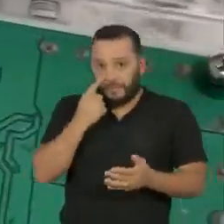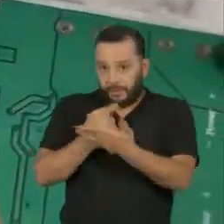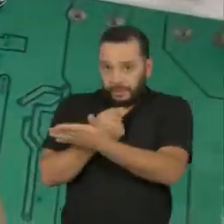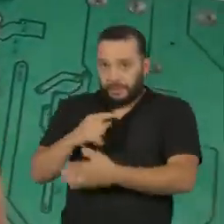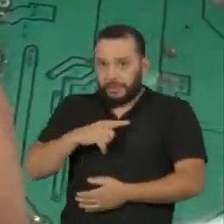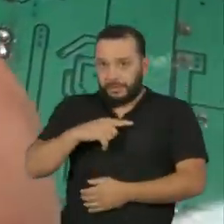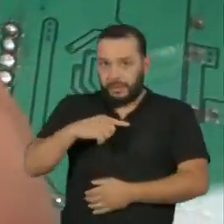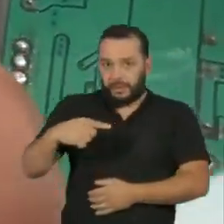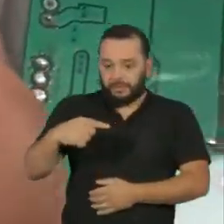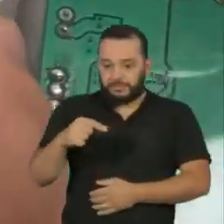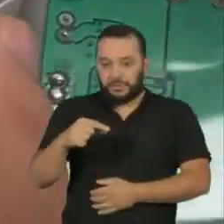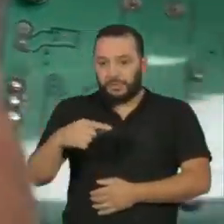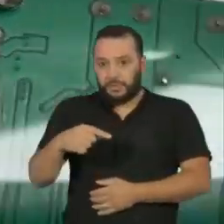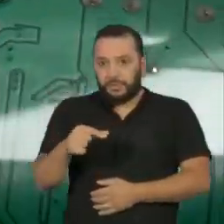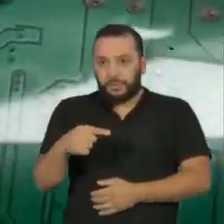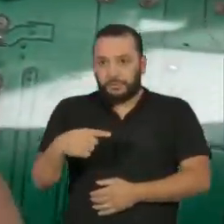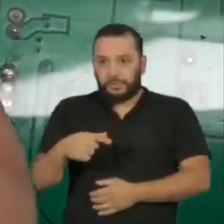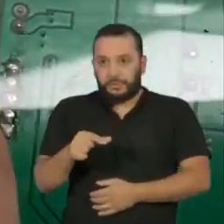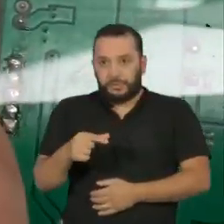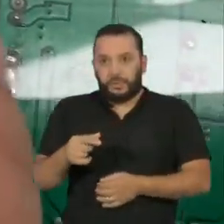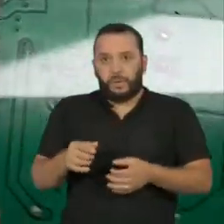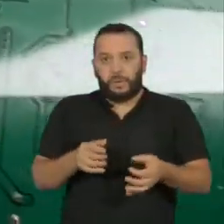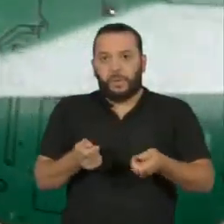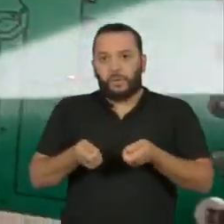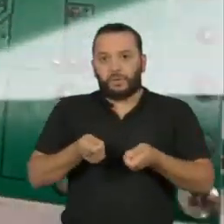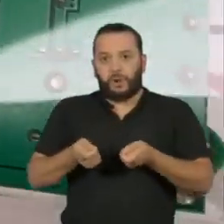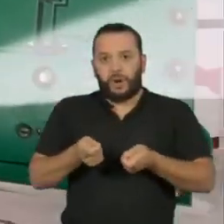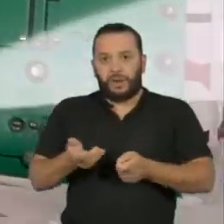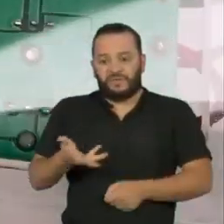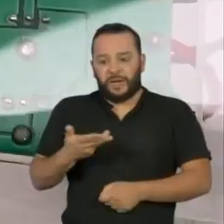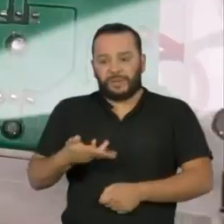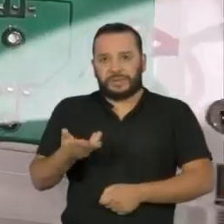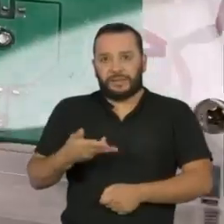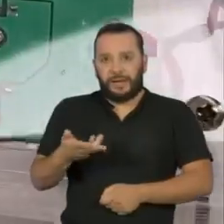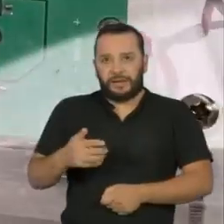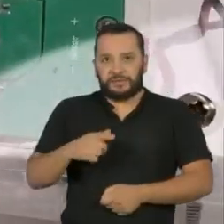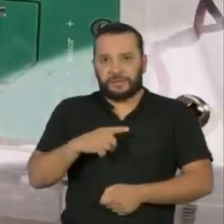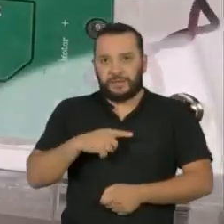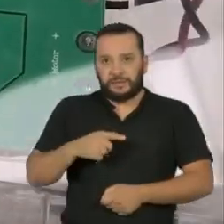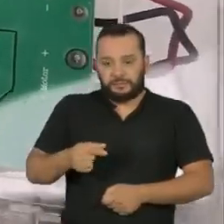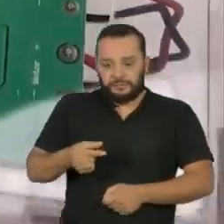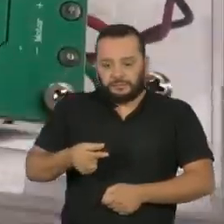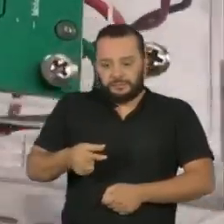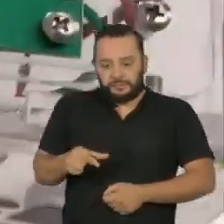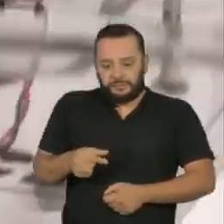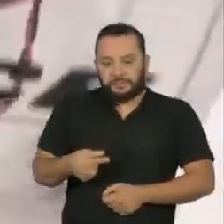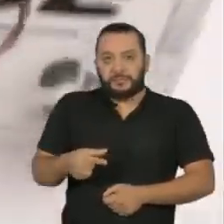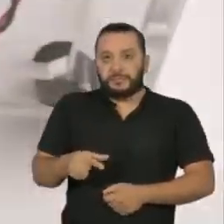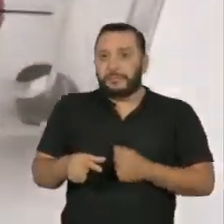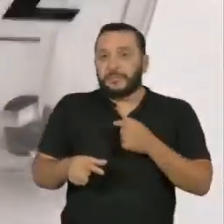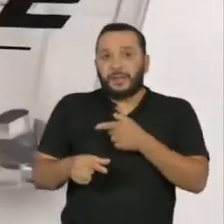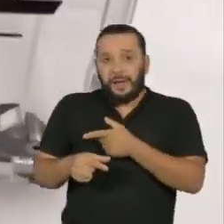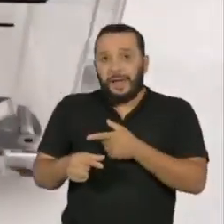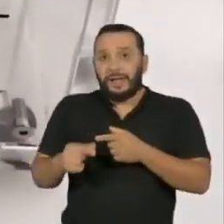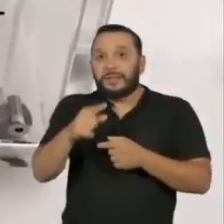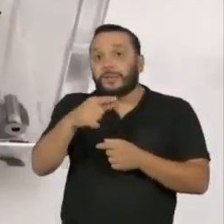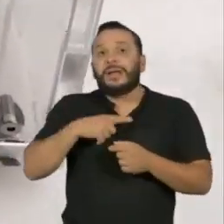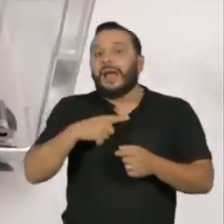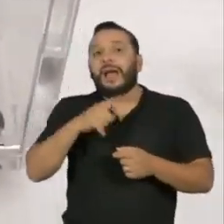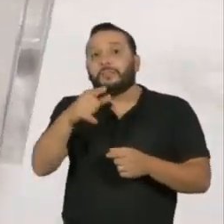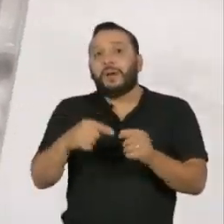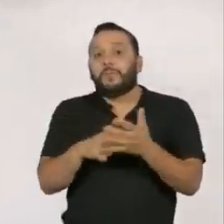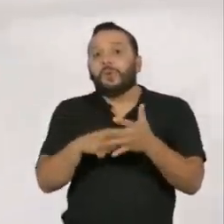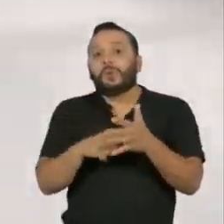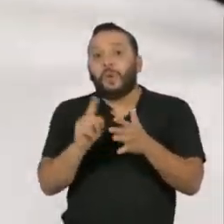uma regulagem de velocidade que é feita através de um controle linear, que a gente está usando um motor de para-brisa aqui embaixo.